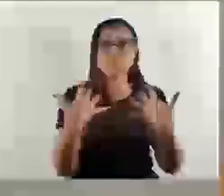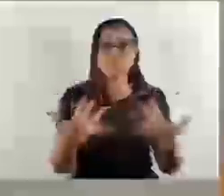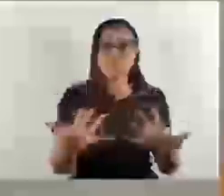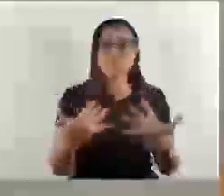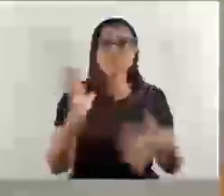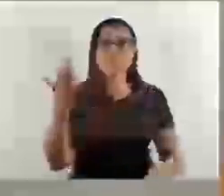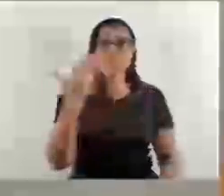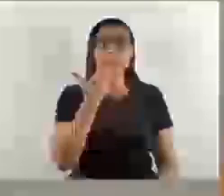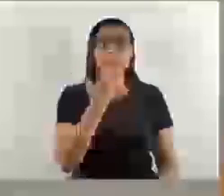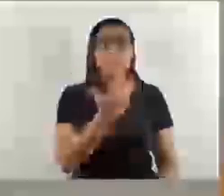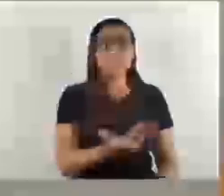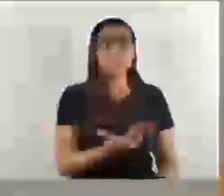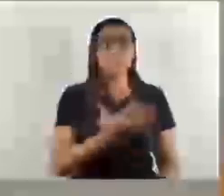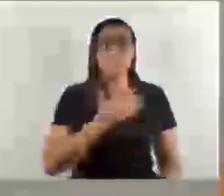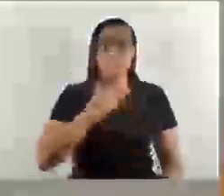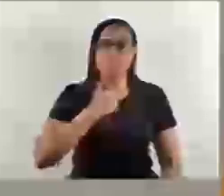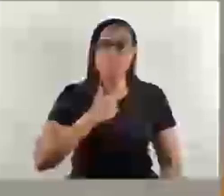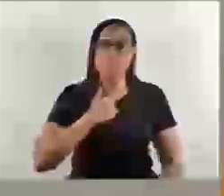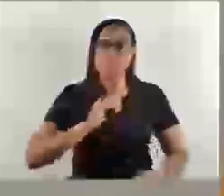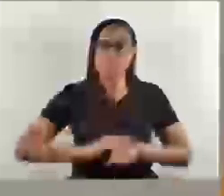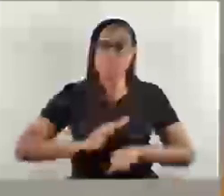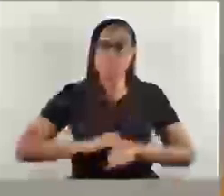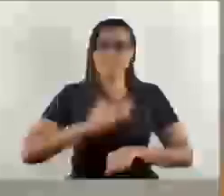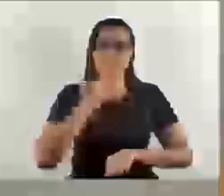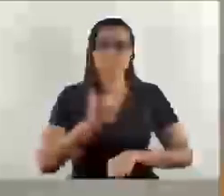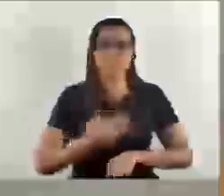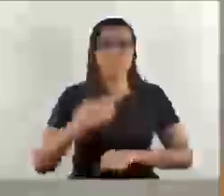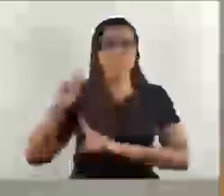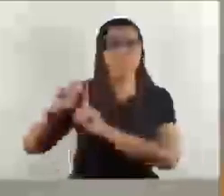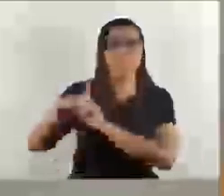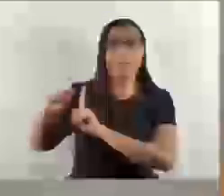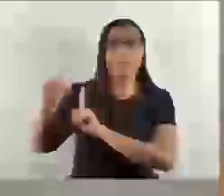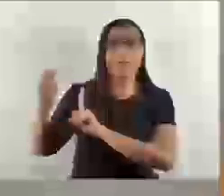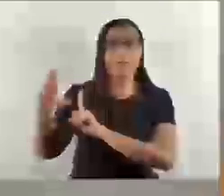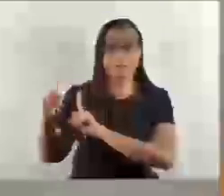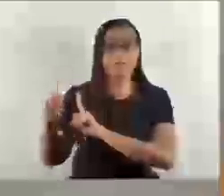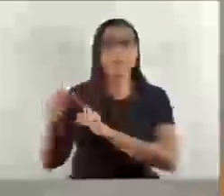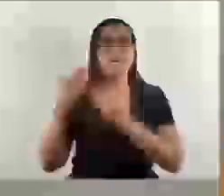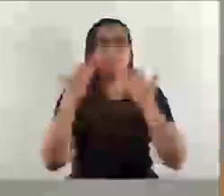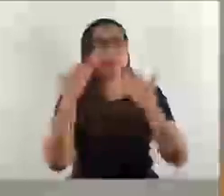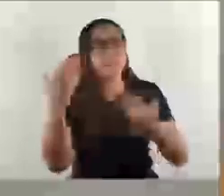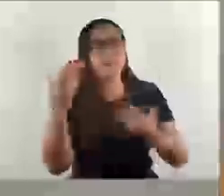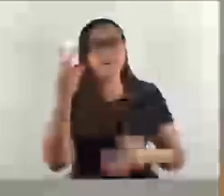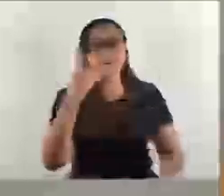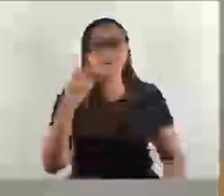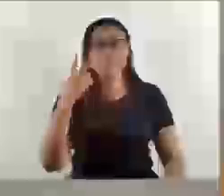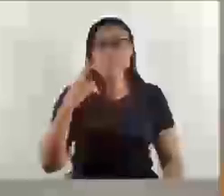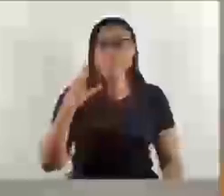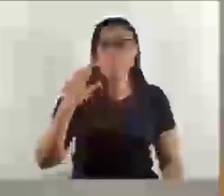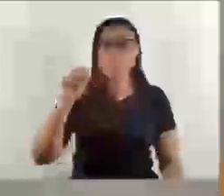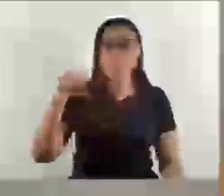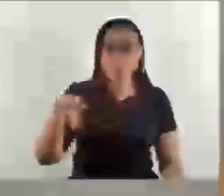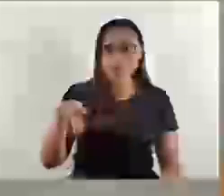por mim, já em março, quero agradecer ao vereador Luan, que tomou a iniciativa